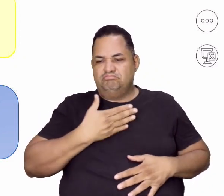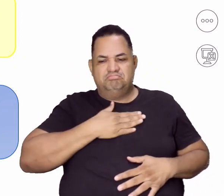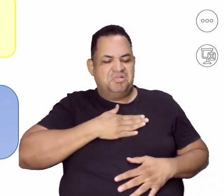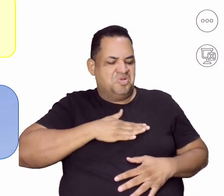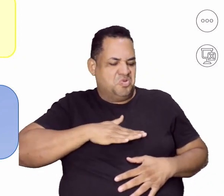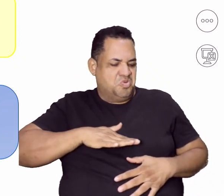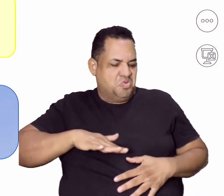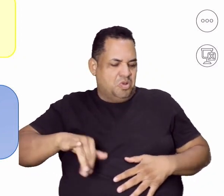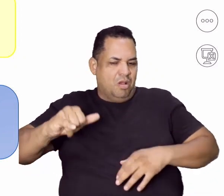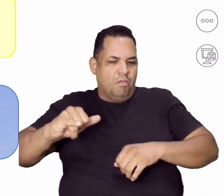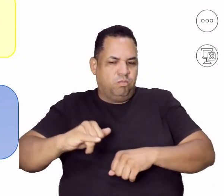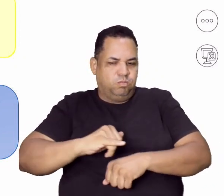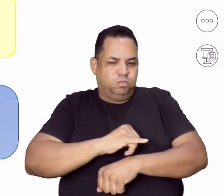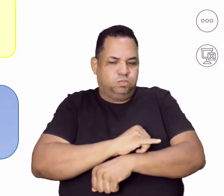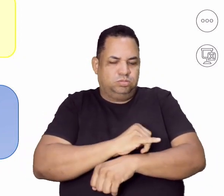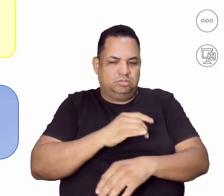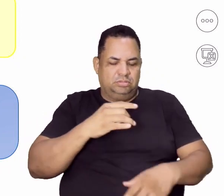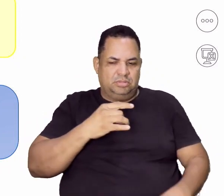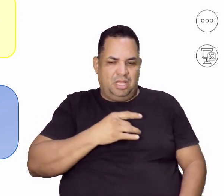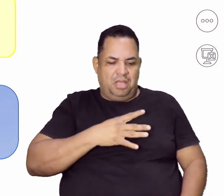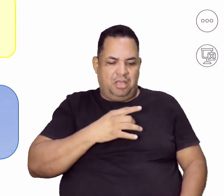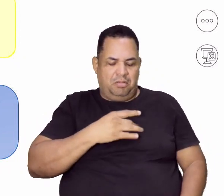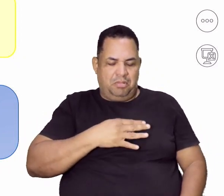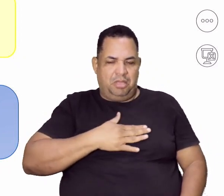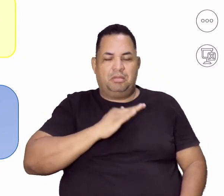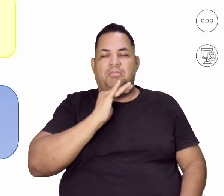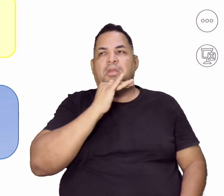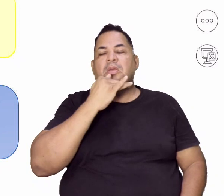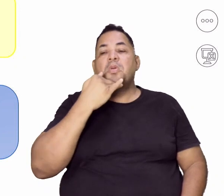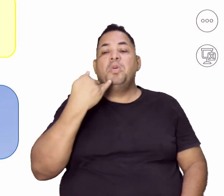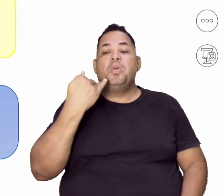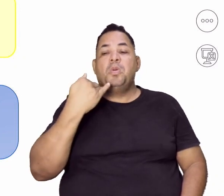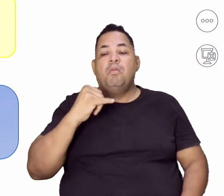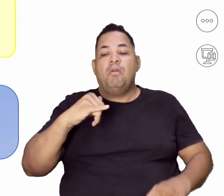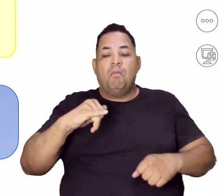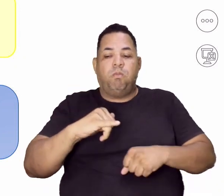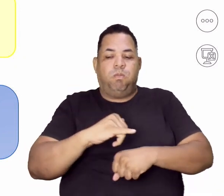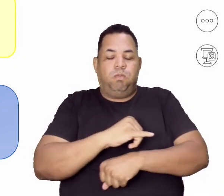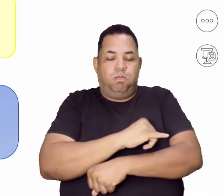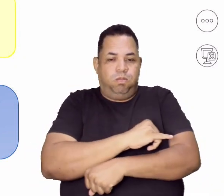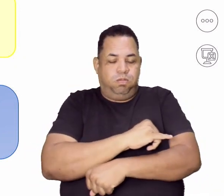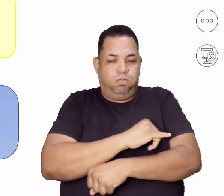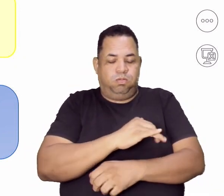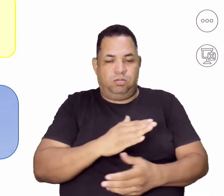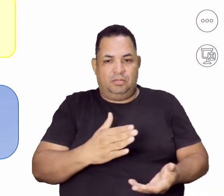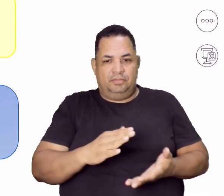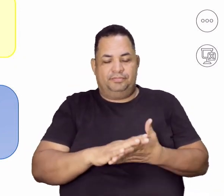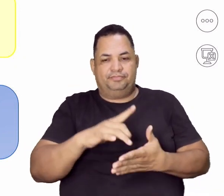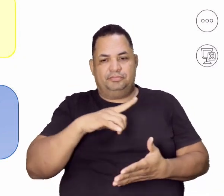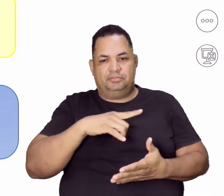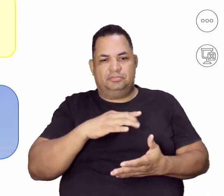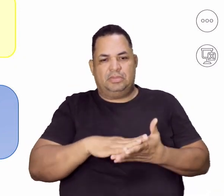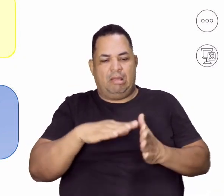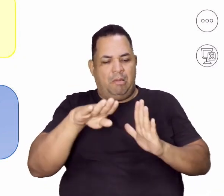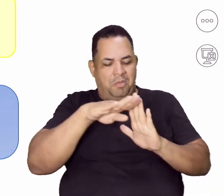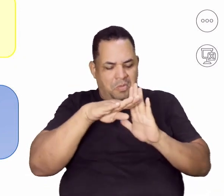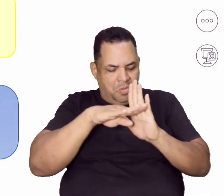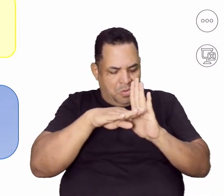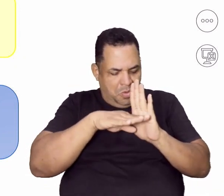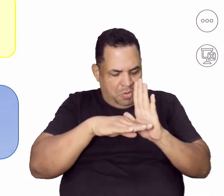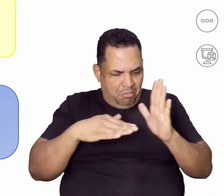sente um medo mórbido de morrer mesmo, de ganhar peso. Tem aí dietas totalmente